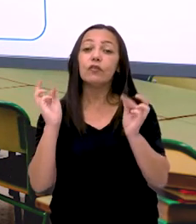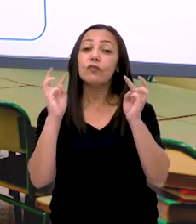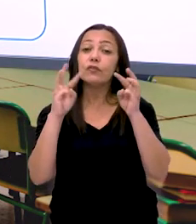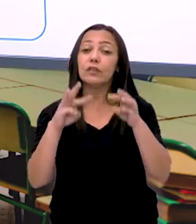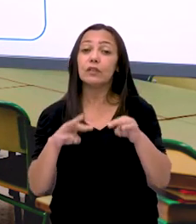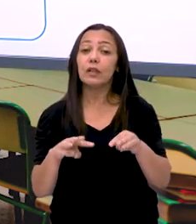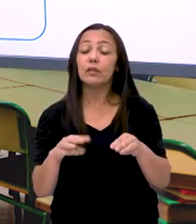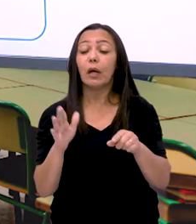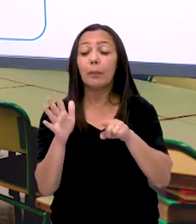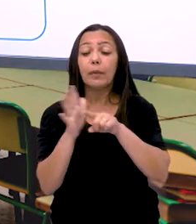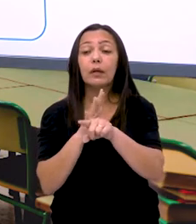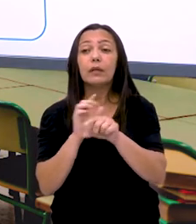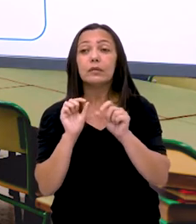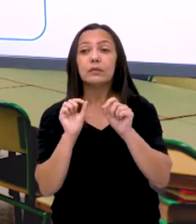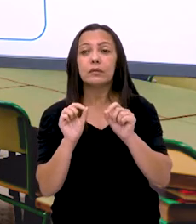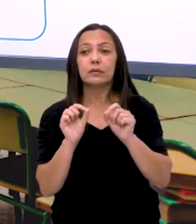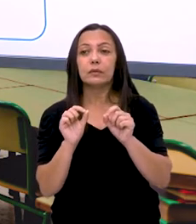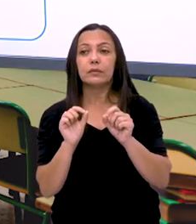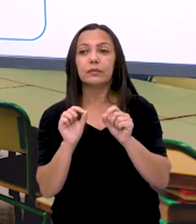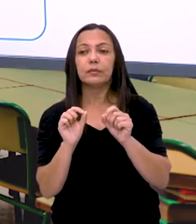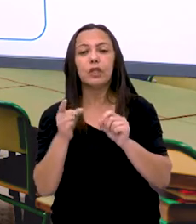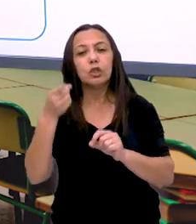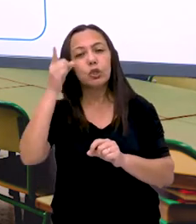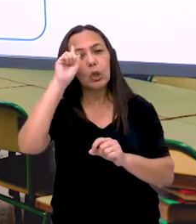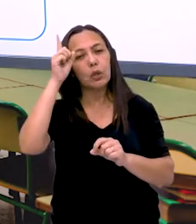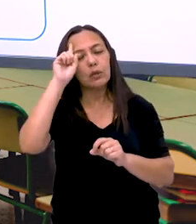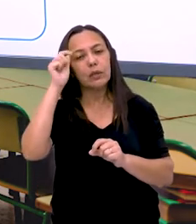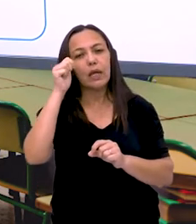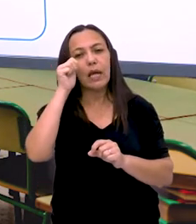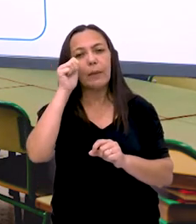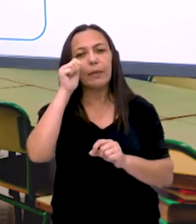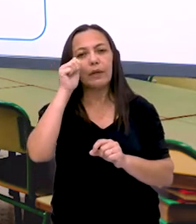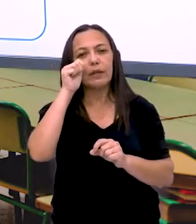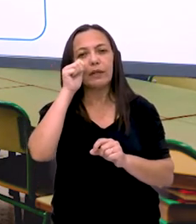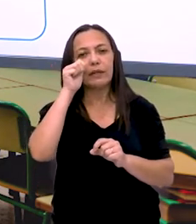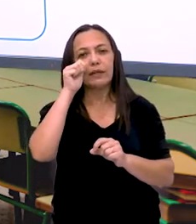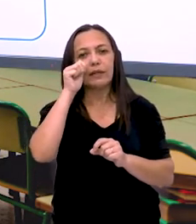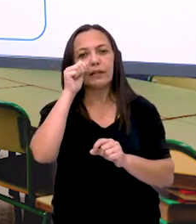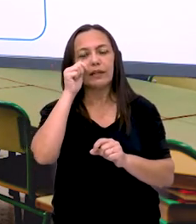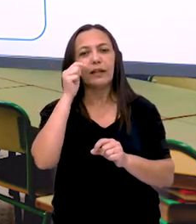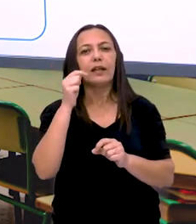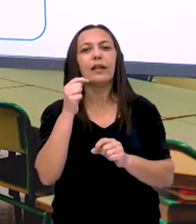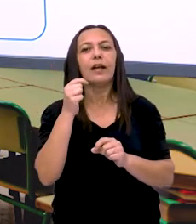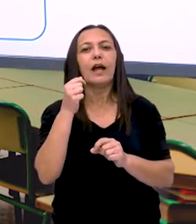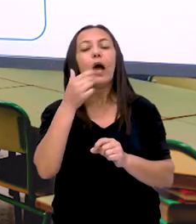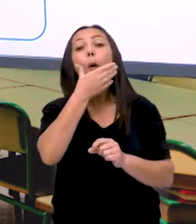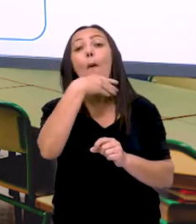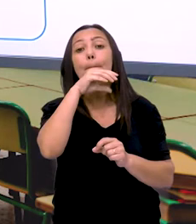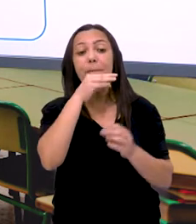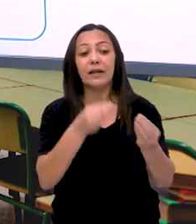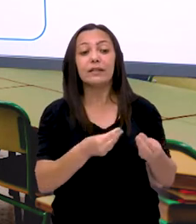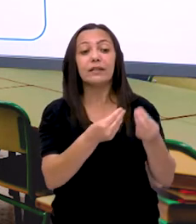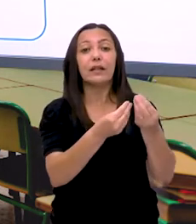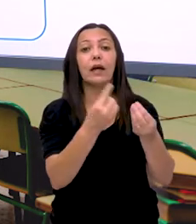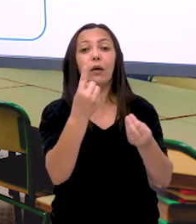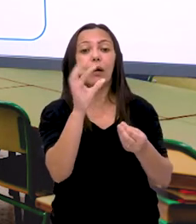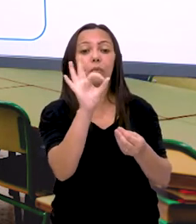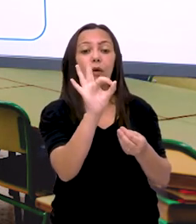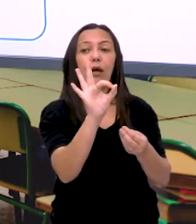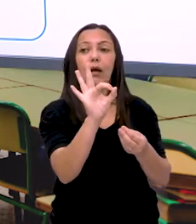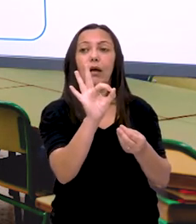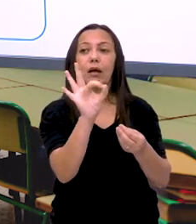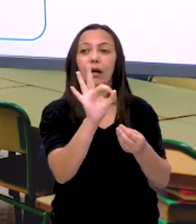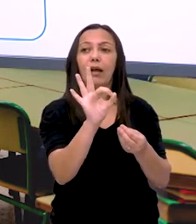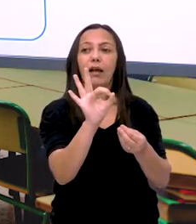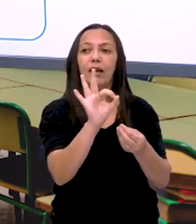Finalizando aqui. Essa questão. Para você. Todos os dias. Marina ganha do seu pai. Uma moedinha de cinquenta centavos.